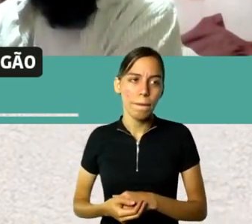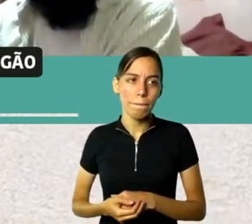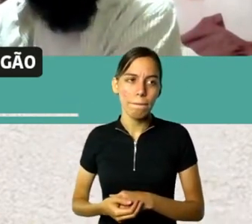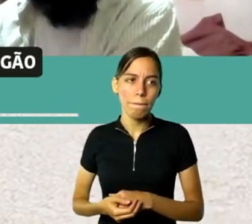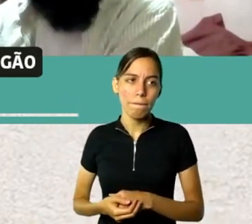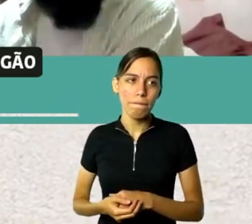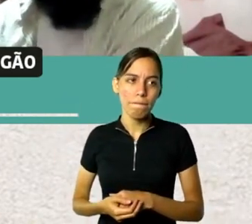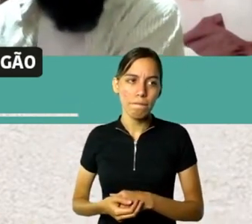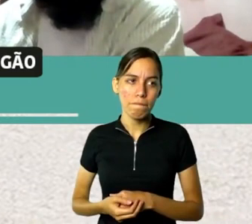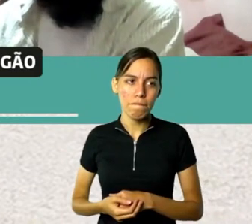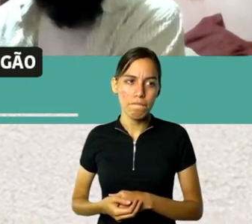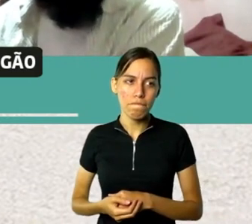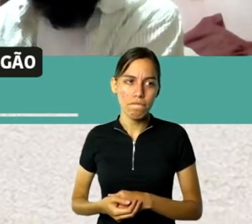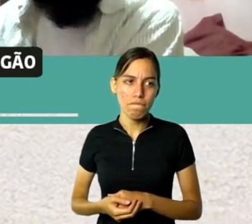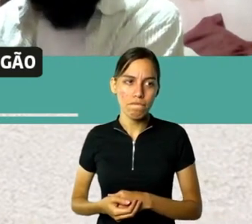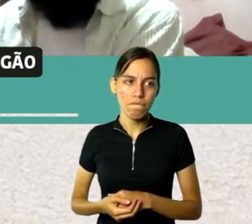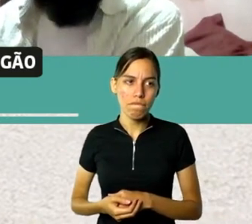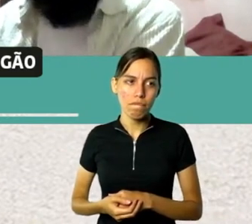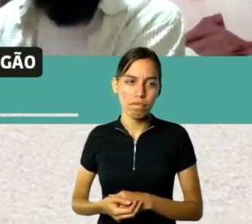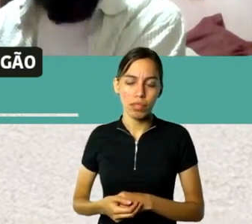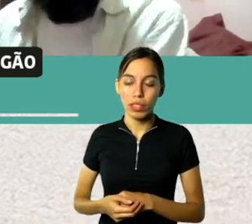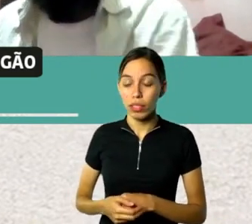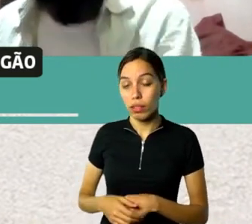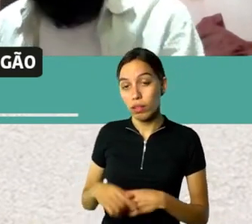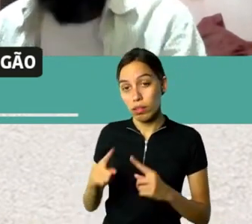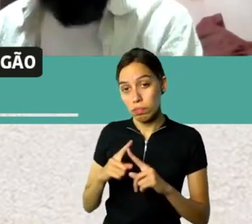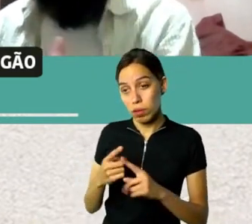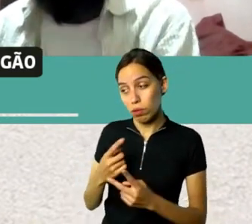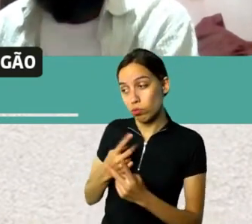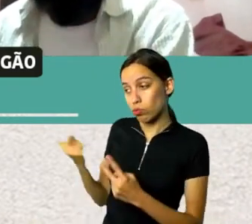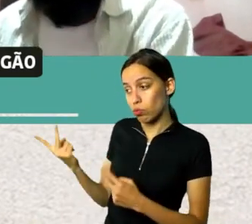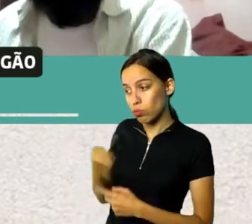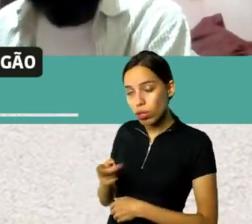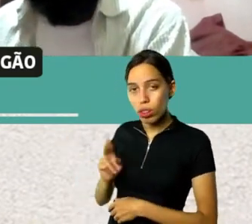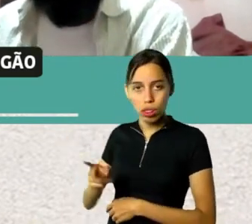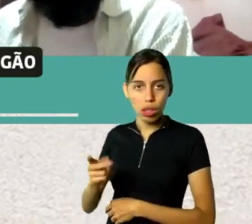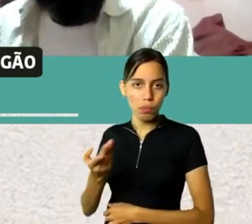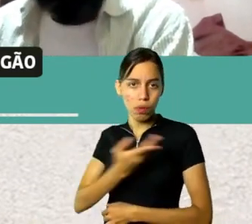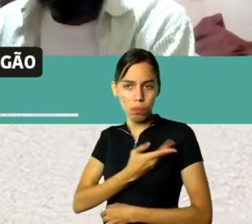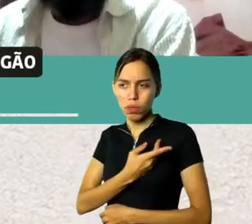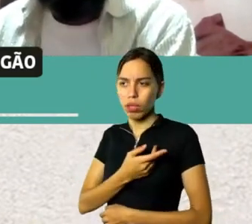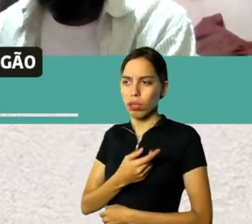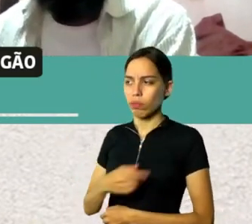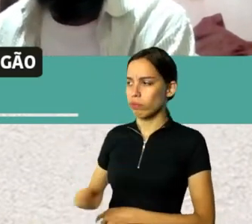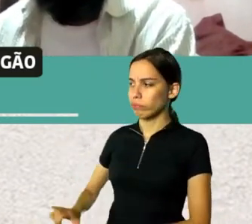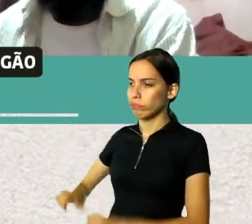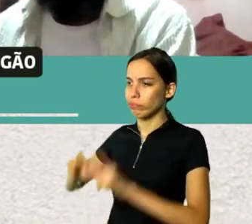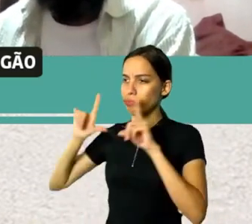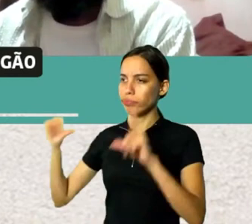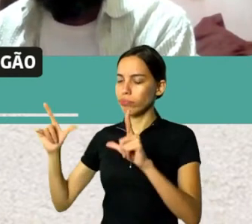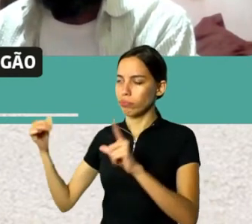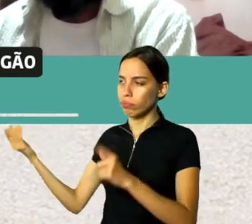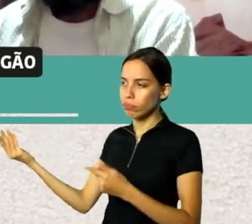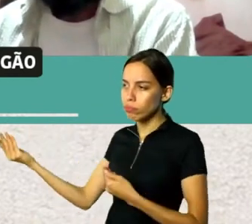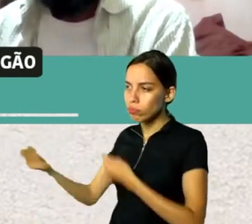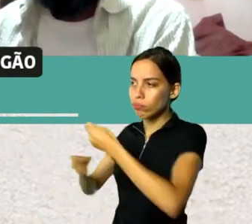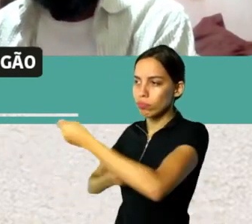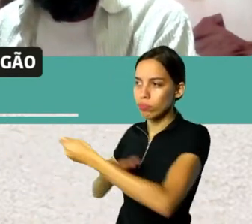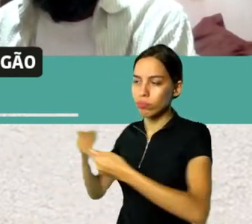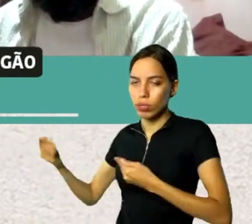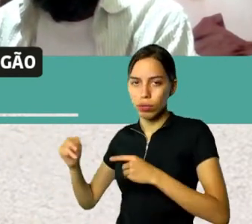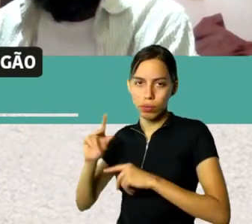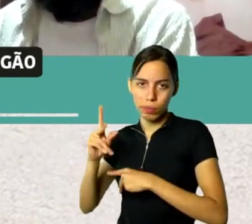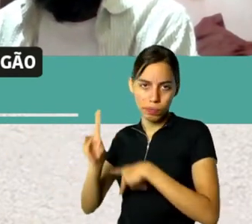o legal que eu achei... Sempre foi amigo dele, até o final da vida trocaram quadros, pouco antes de morrer, assim, muito legal. É,